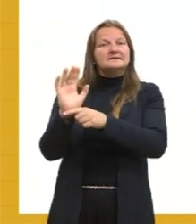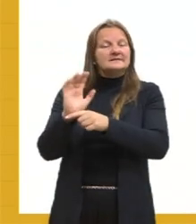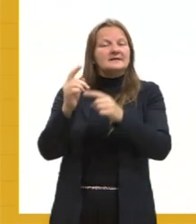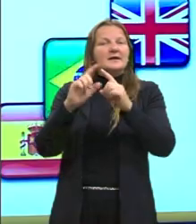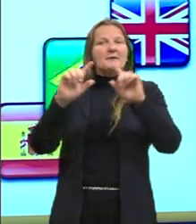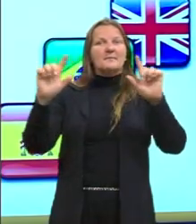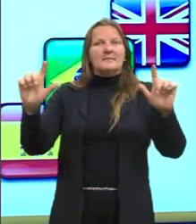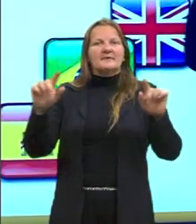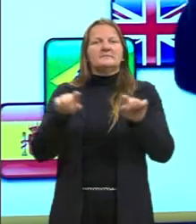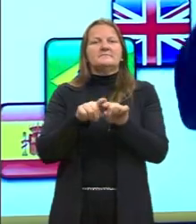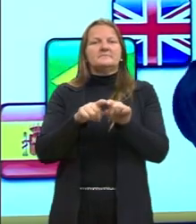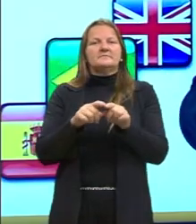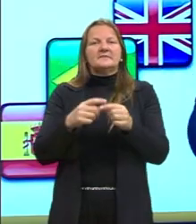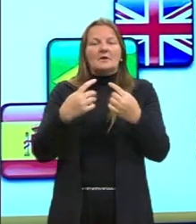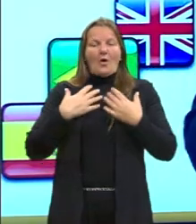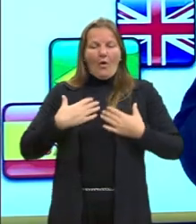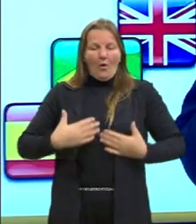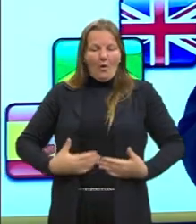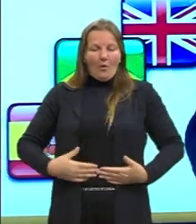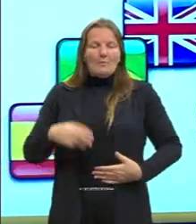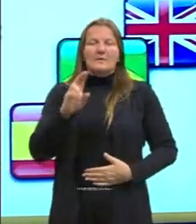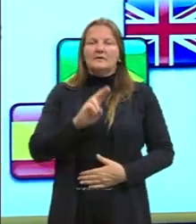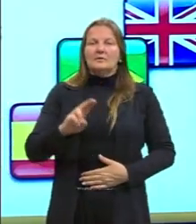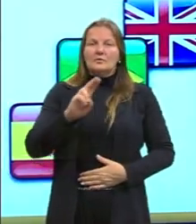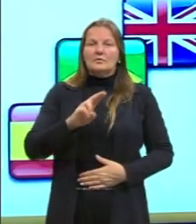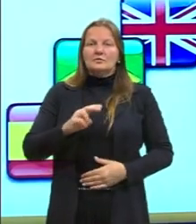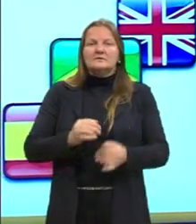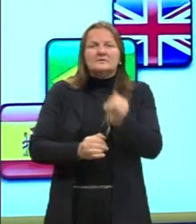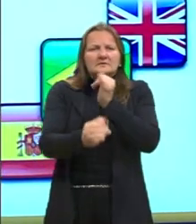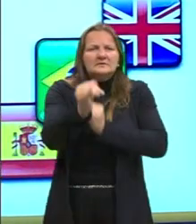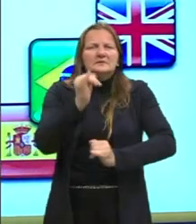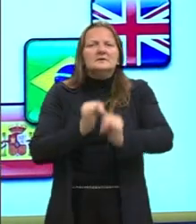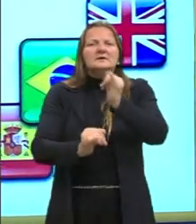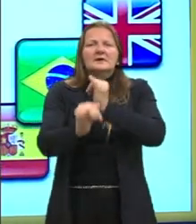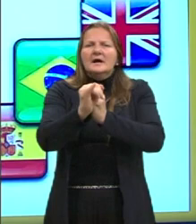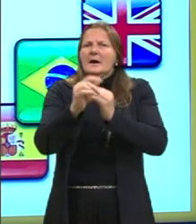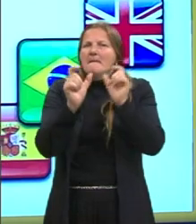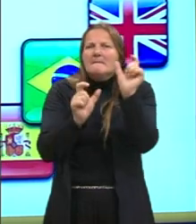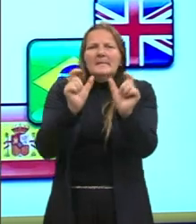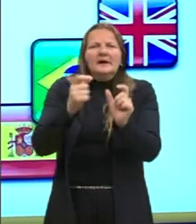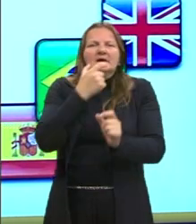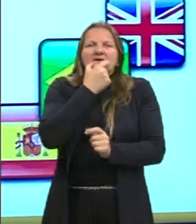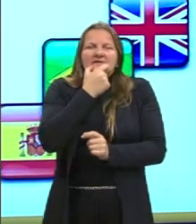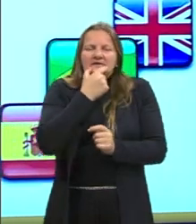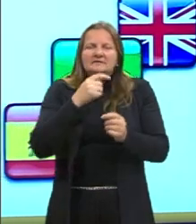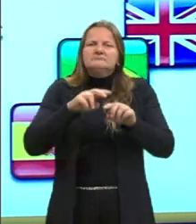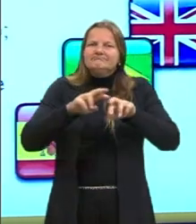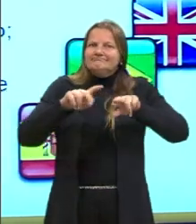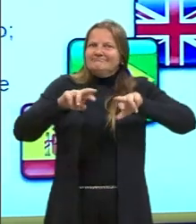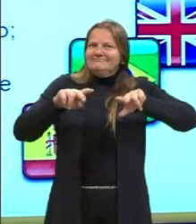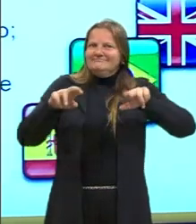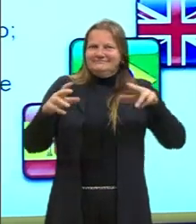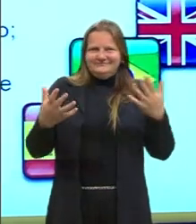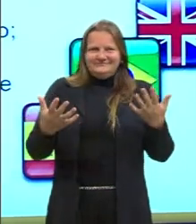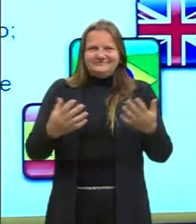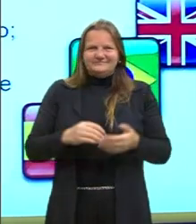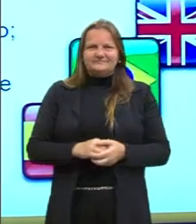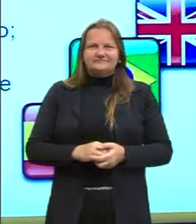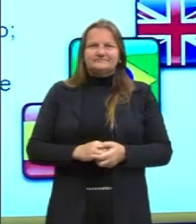encontramos nas roupas que a gente veste, na internet. Então, o inglês, ele é muito